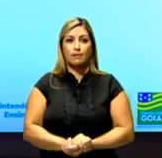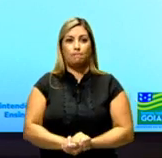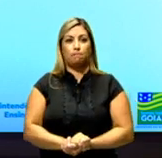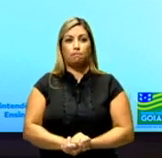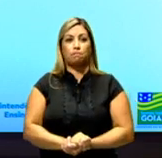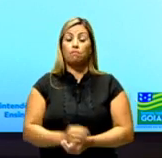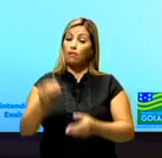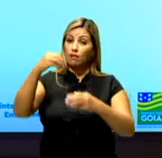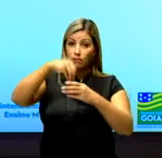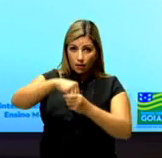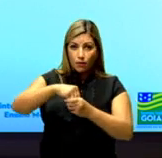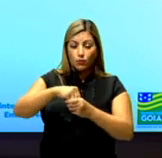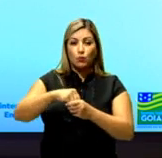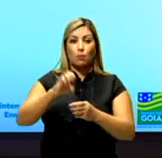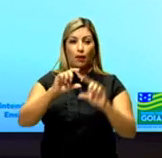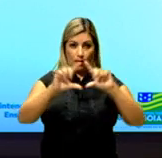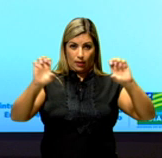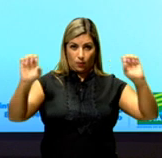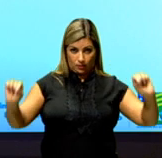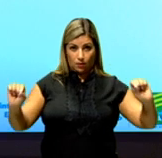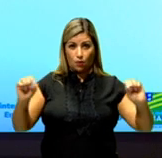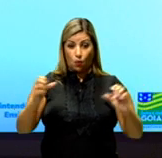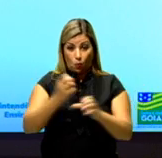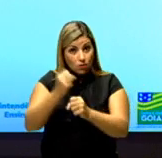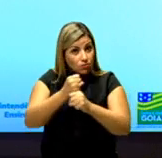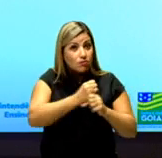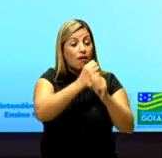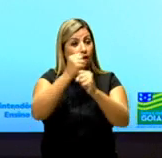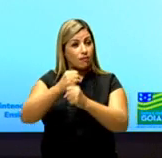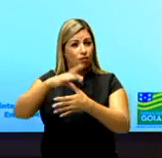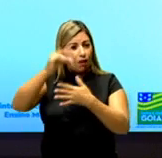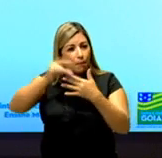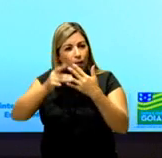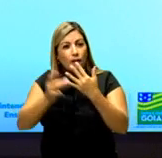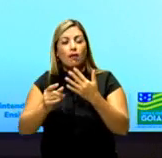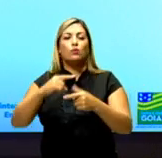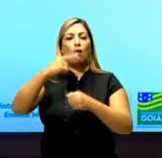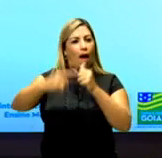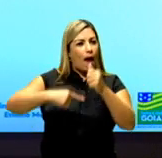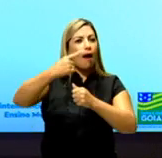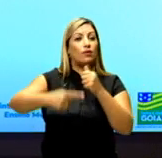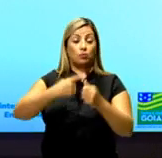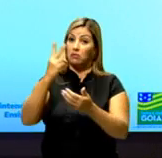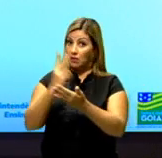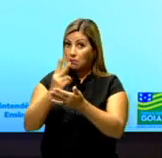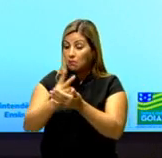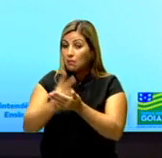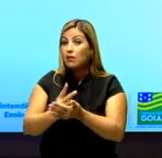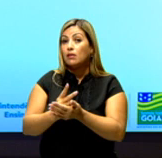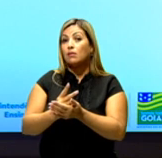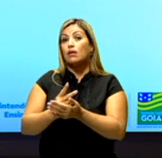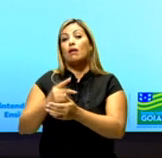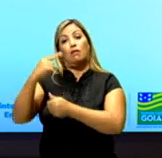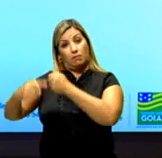Dentro de uma equação, a quantidade de elementos, de átomos presentes no reagente é a mesma quantidade